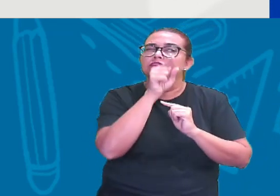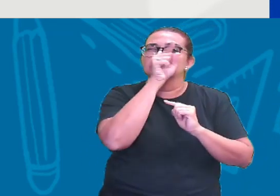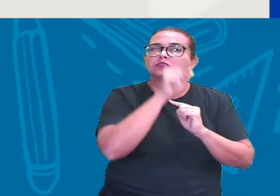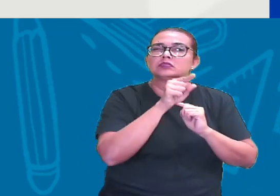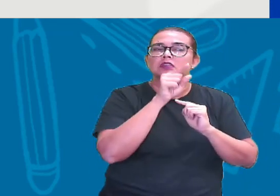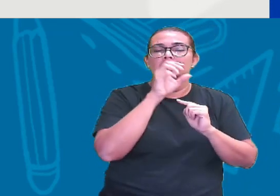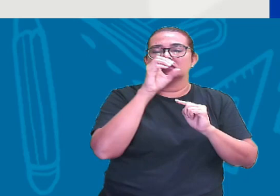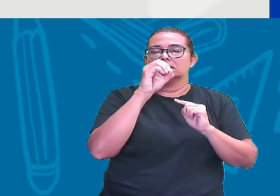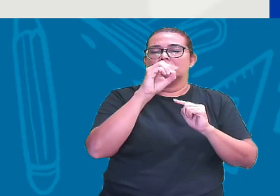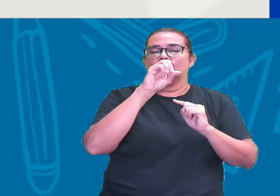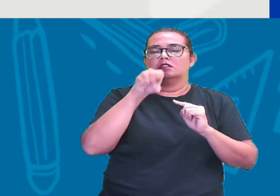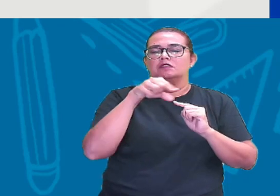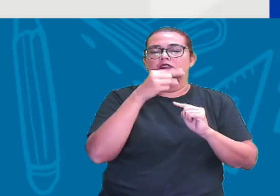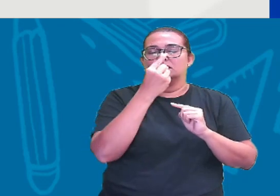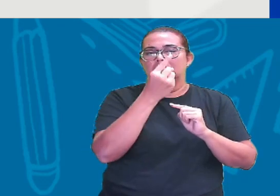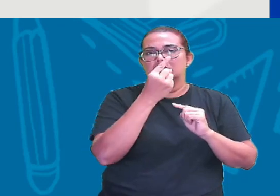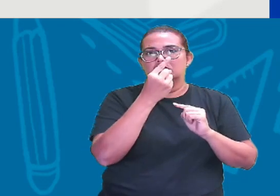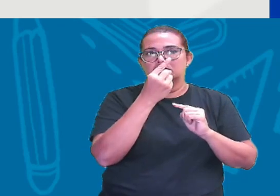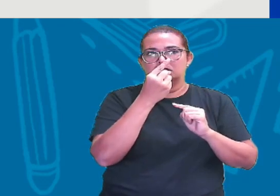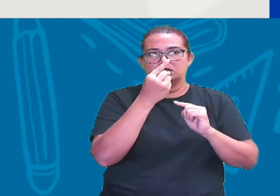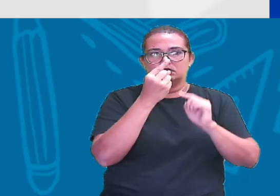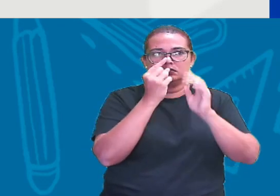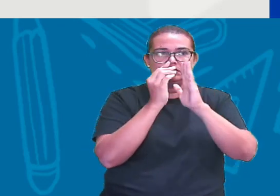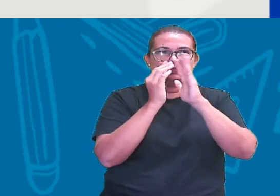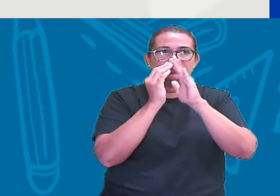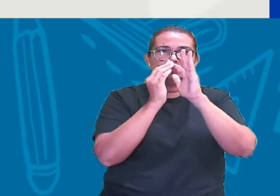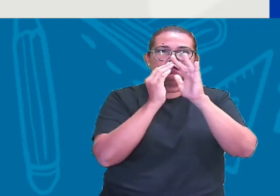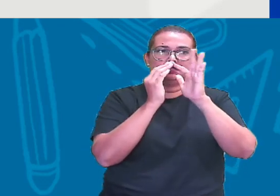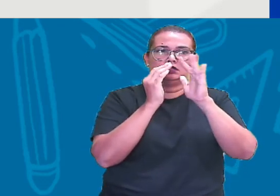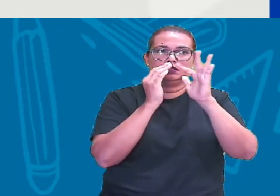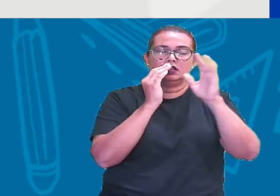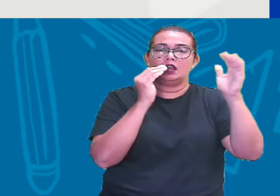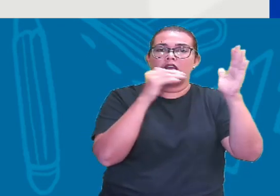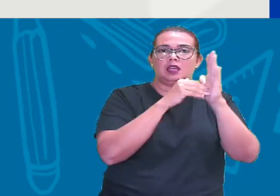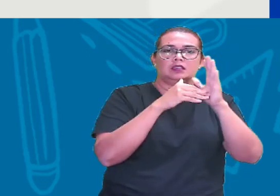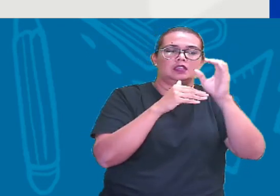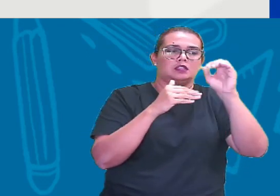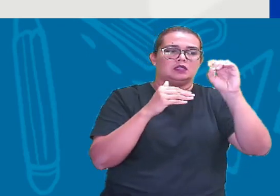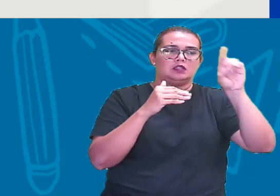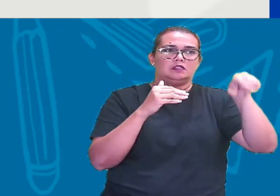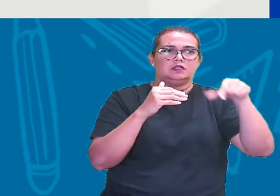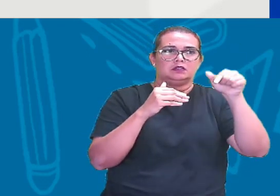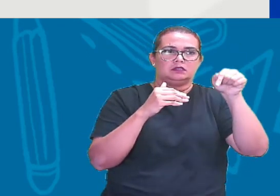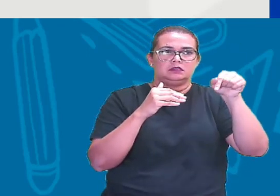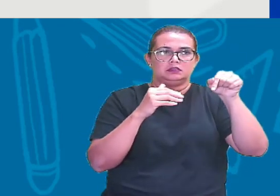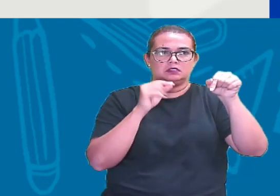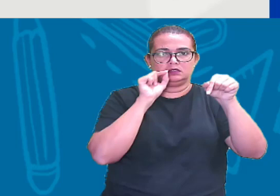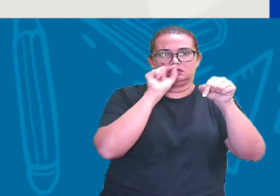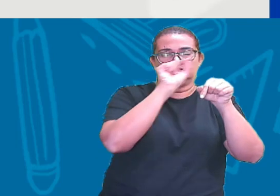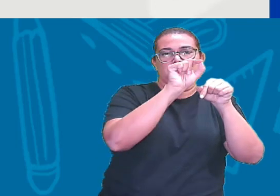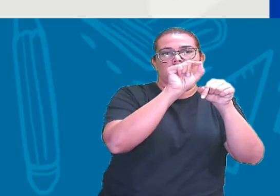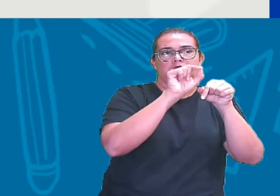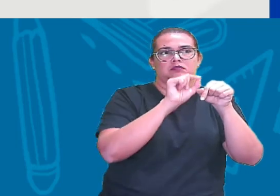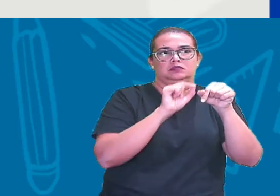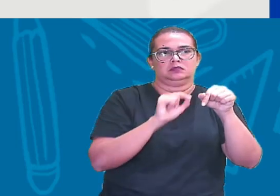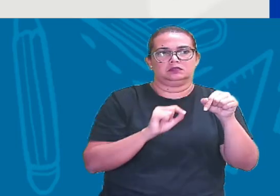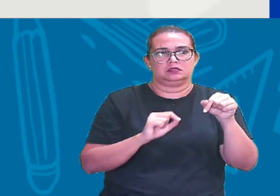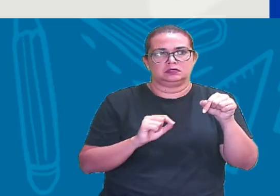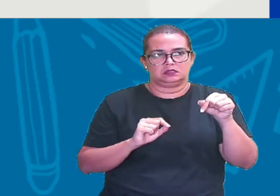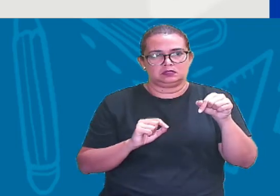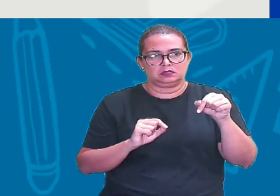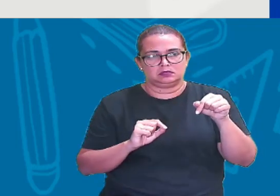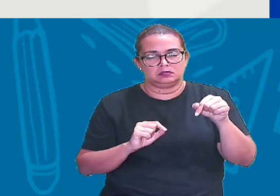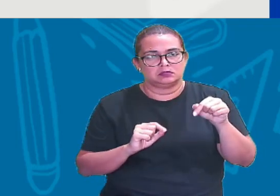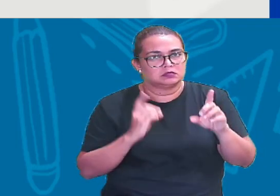0,1 A gente vai continuando Até chegar em 0,7 Que é onde a gente Vai marcar Ele Vai